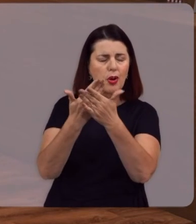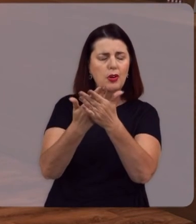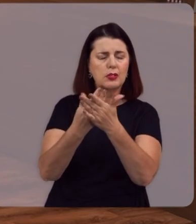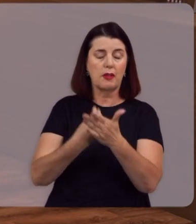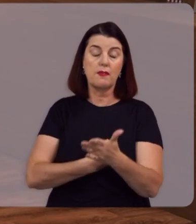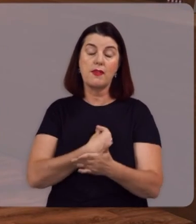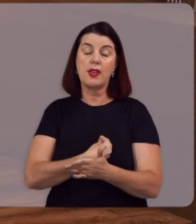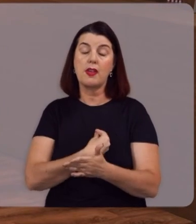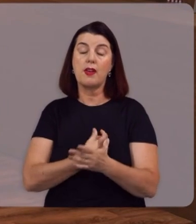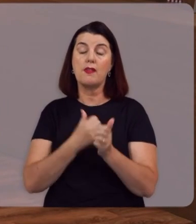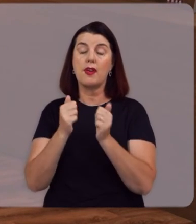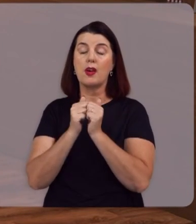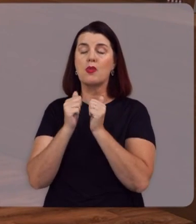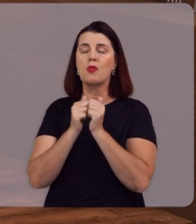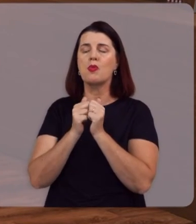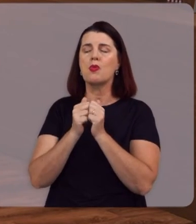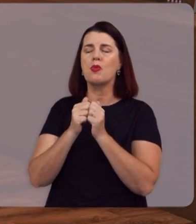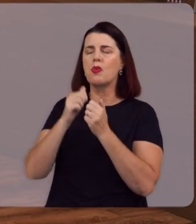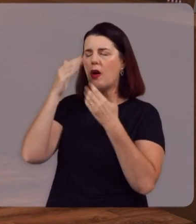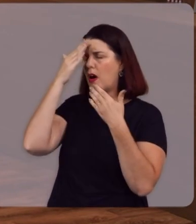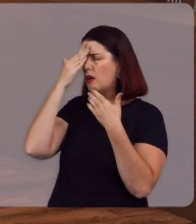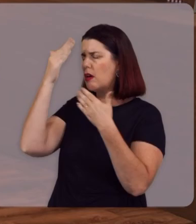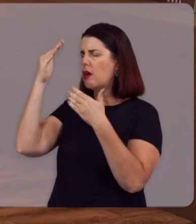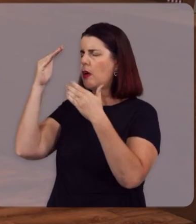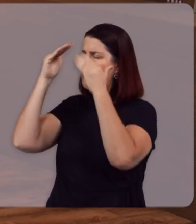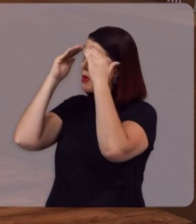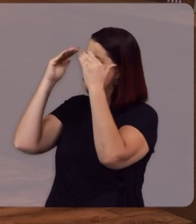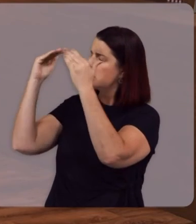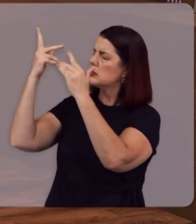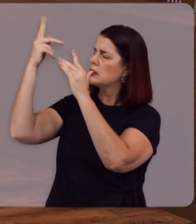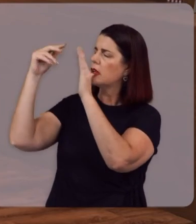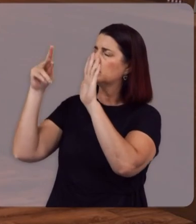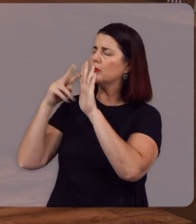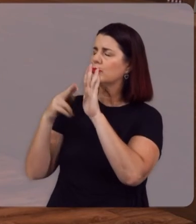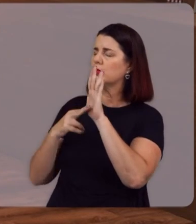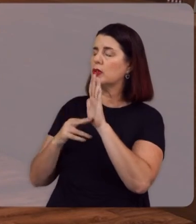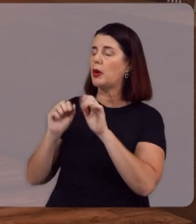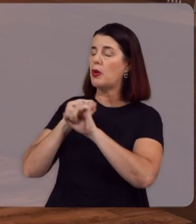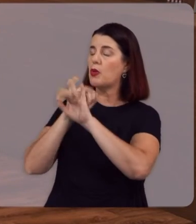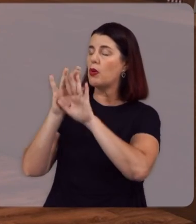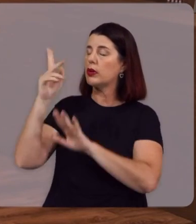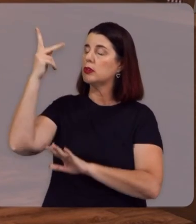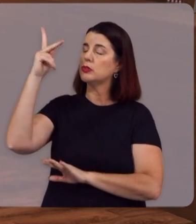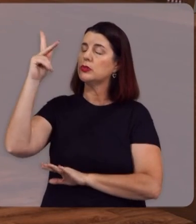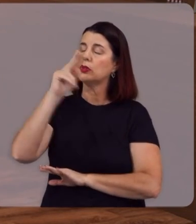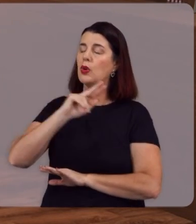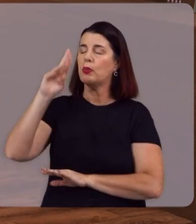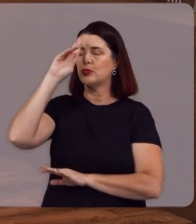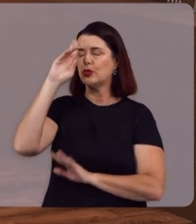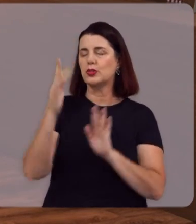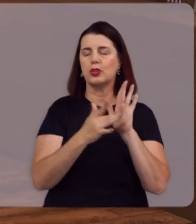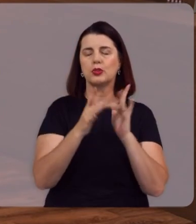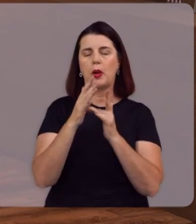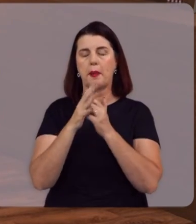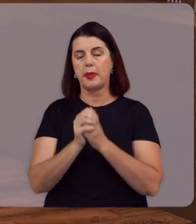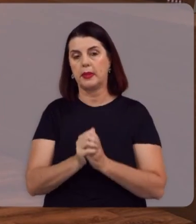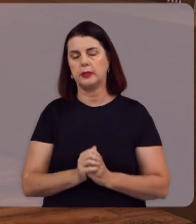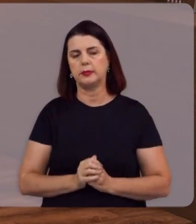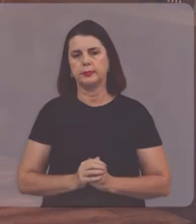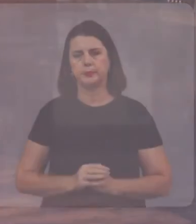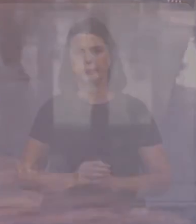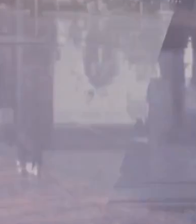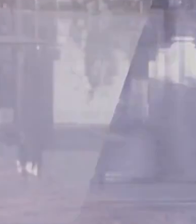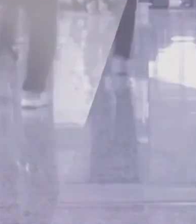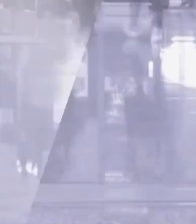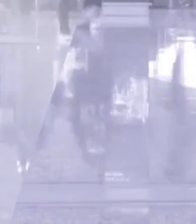E viver de acordo Com os teus preceitos Para o louvor da tua glória Em nome de Jesus Amém